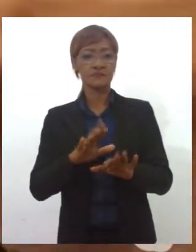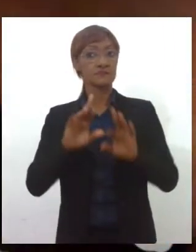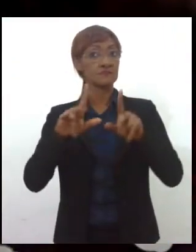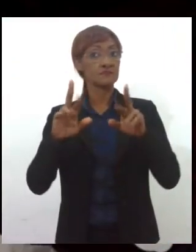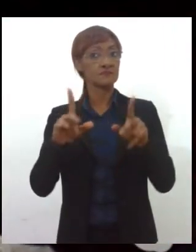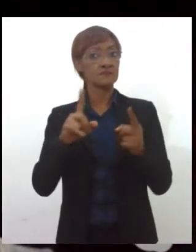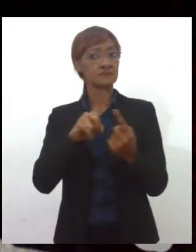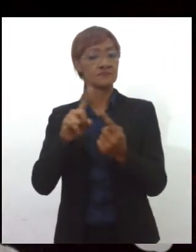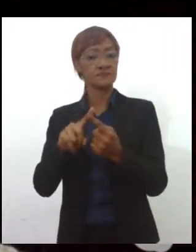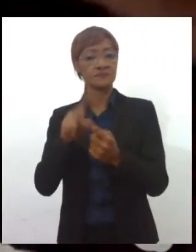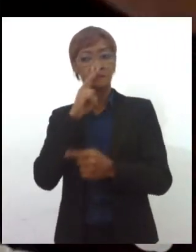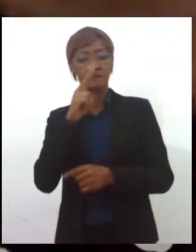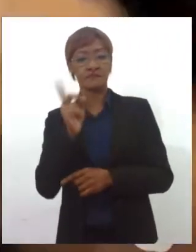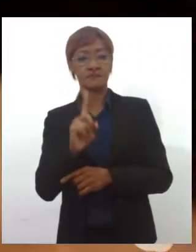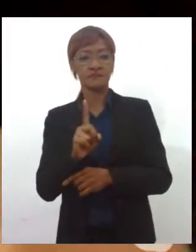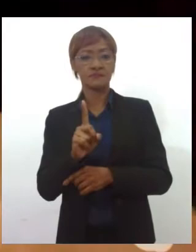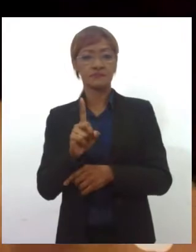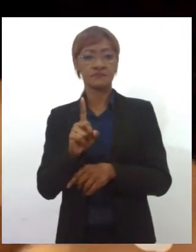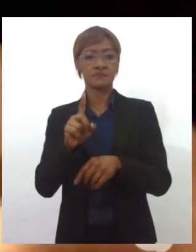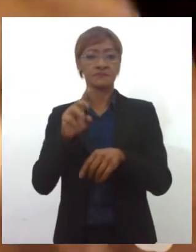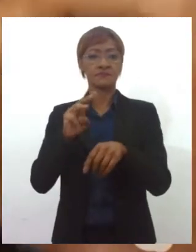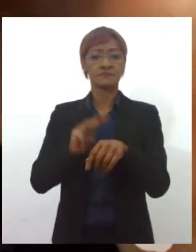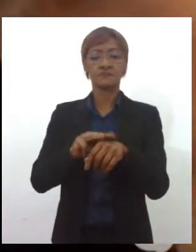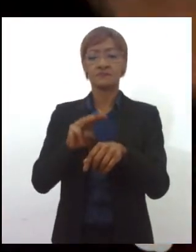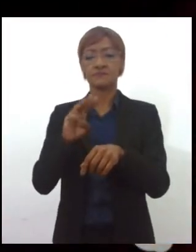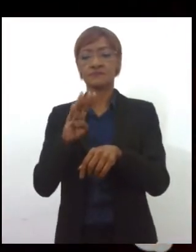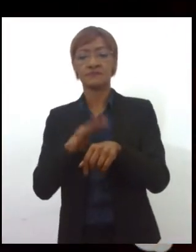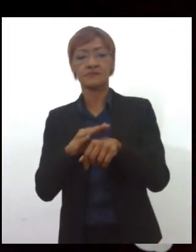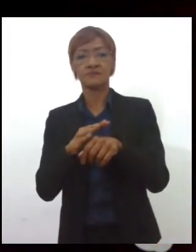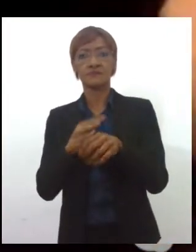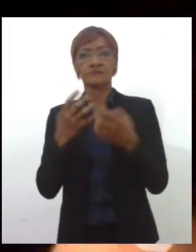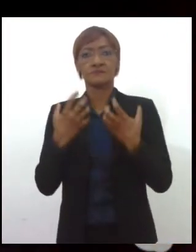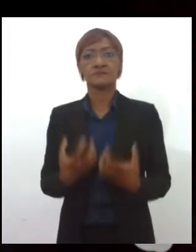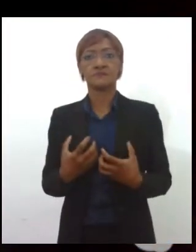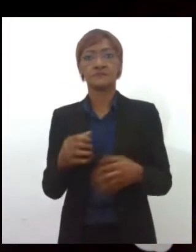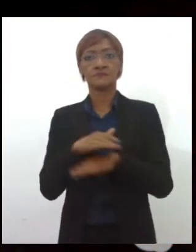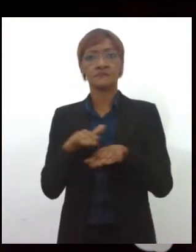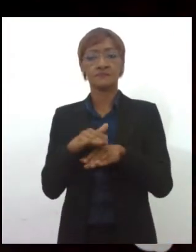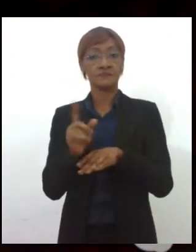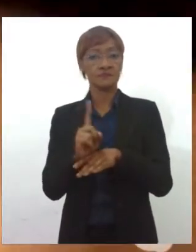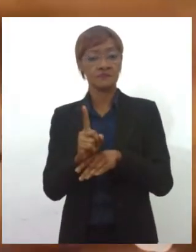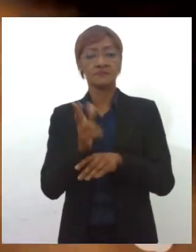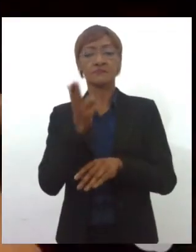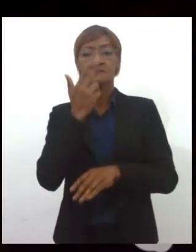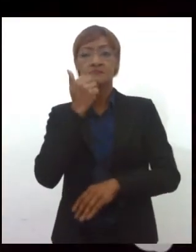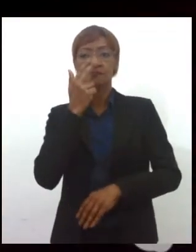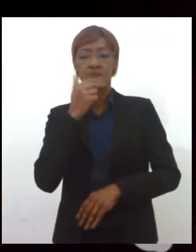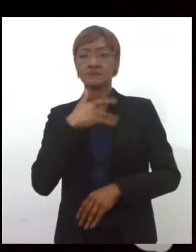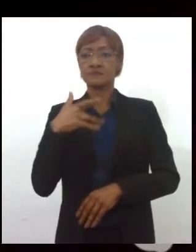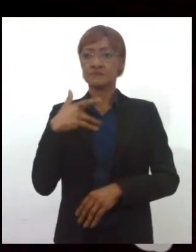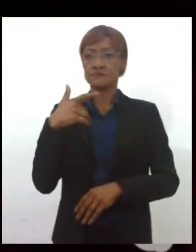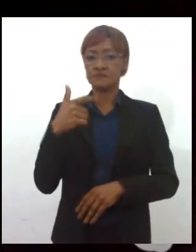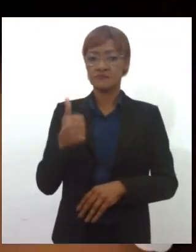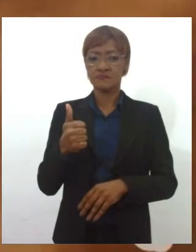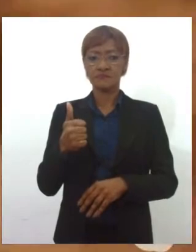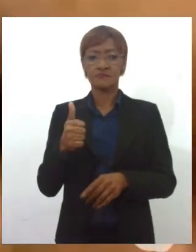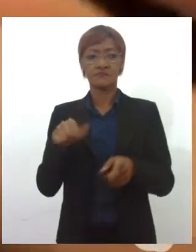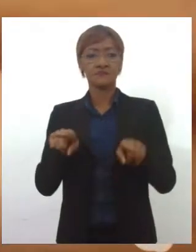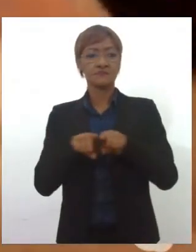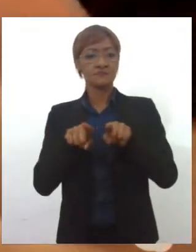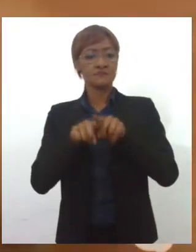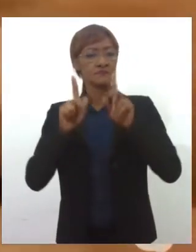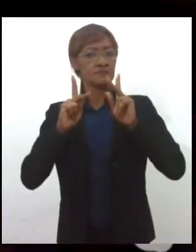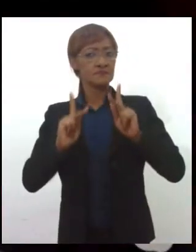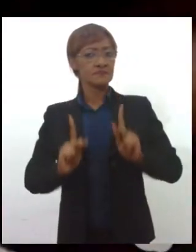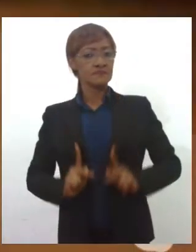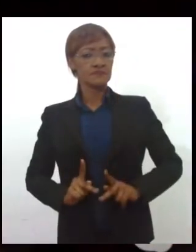física. Faz três, quatro semanas, depois câncer, não faz mais. Alimentação saudável, orientação de postura, tudo